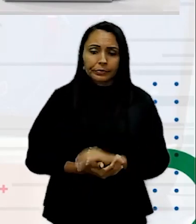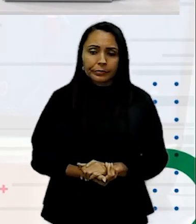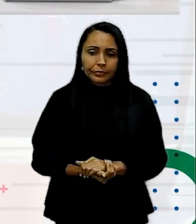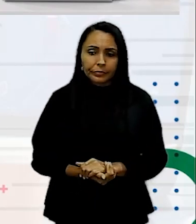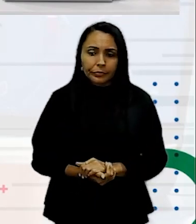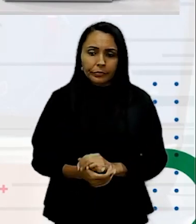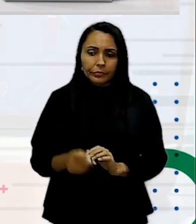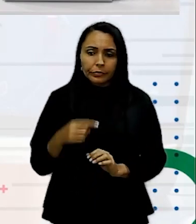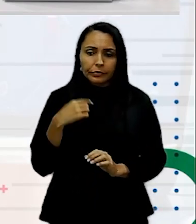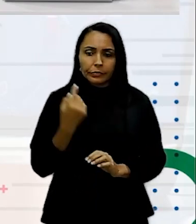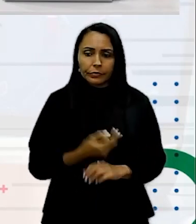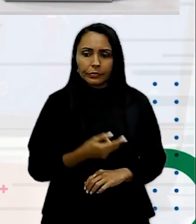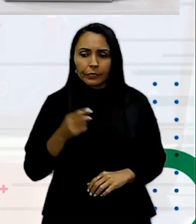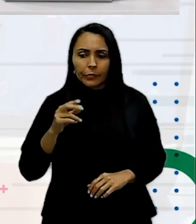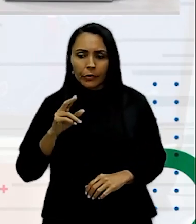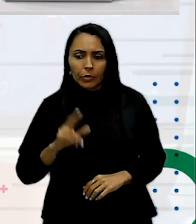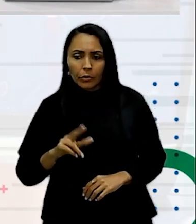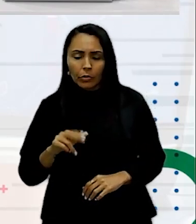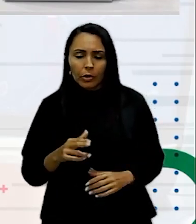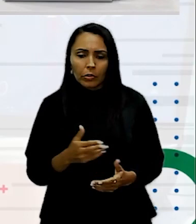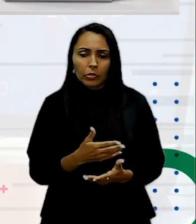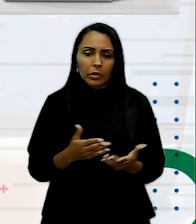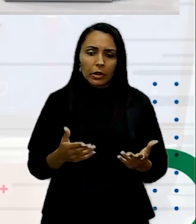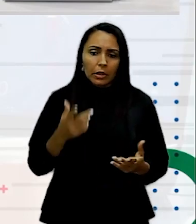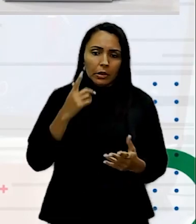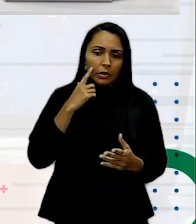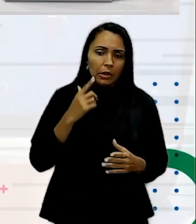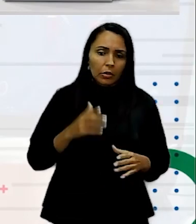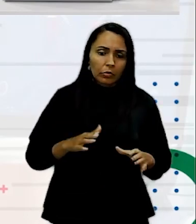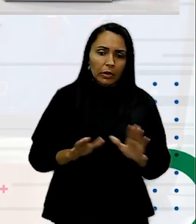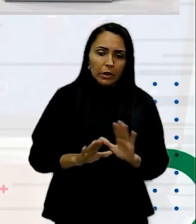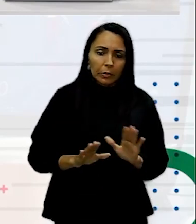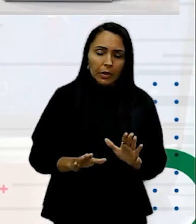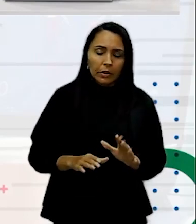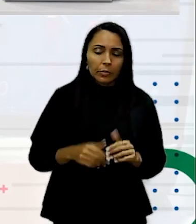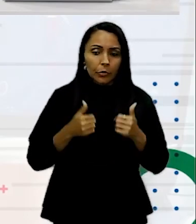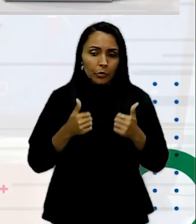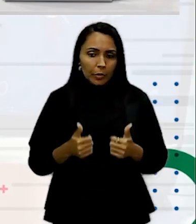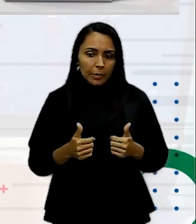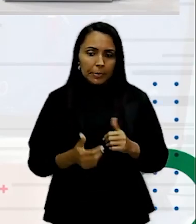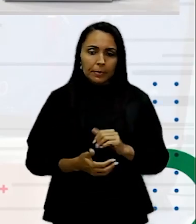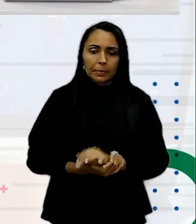Coloca coisas desnecessárias Para justamente Não fazer com que ele Se perca Tudo bem?